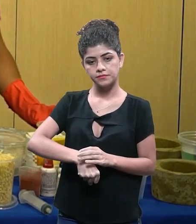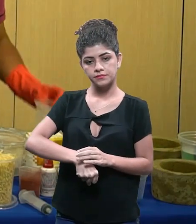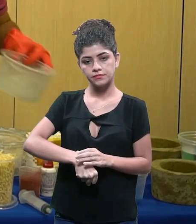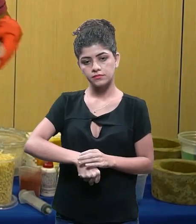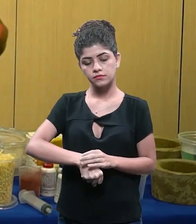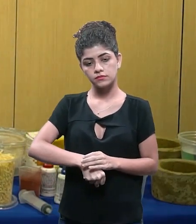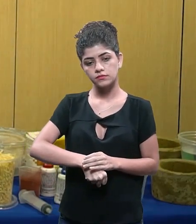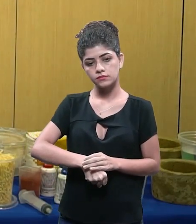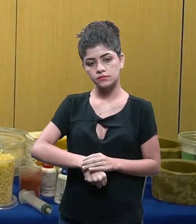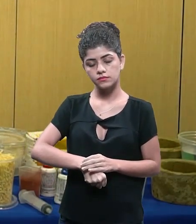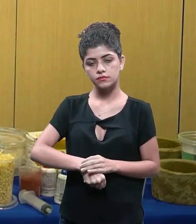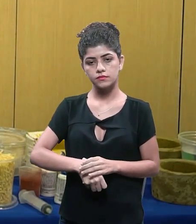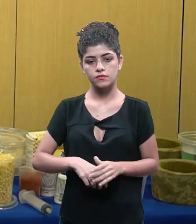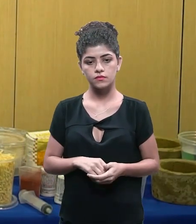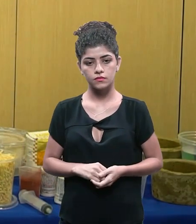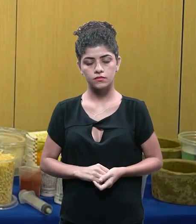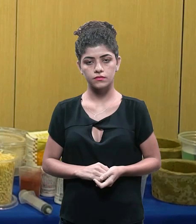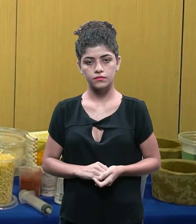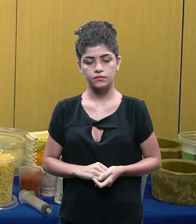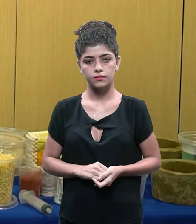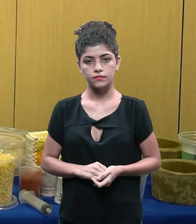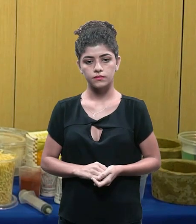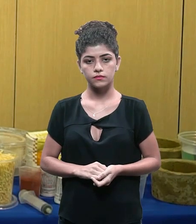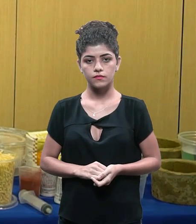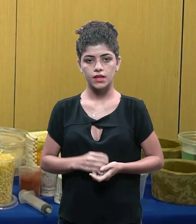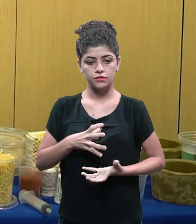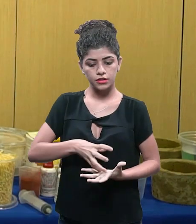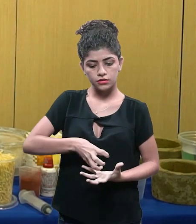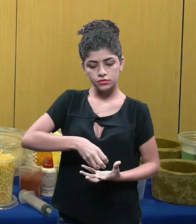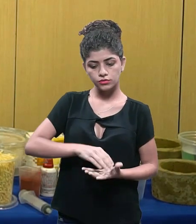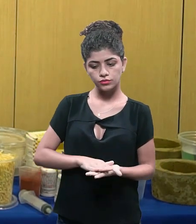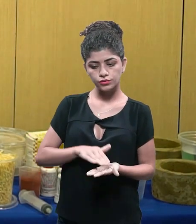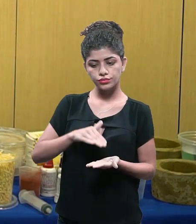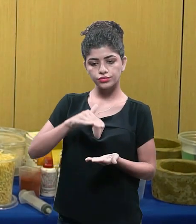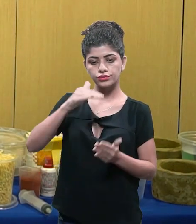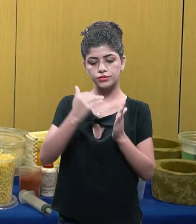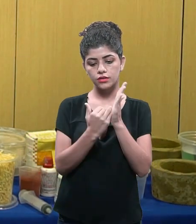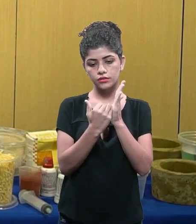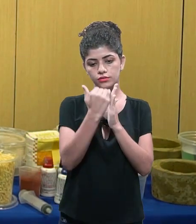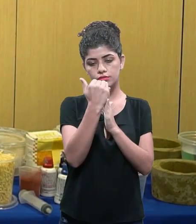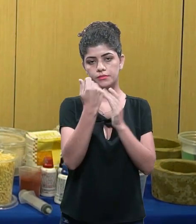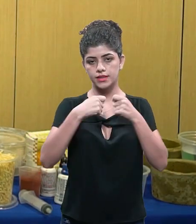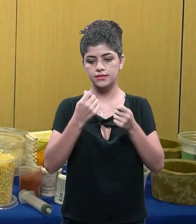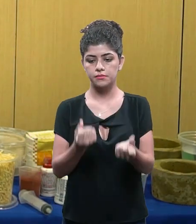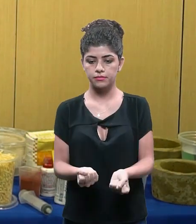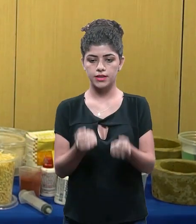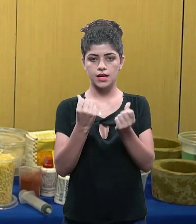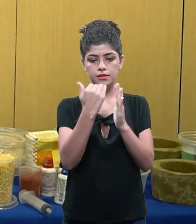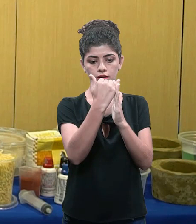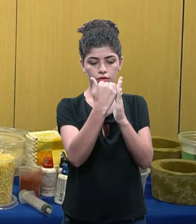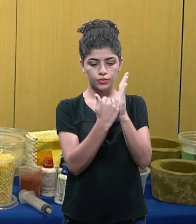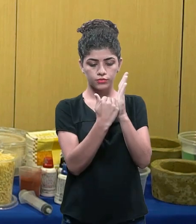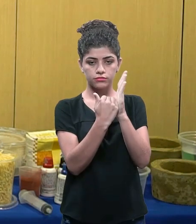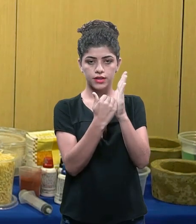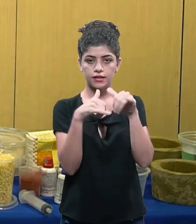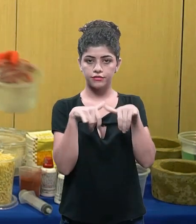colocar minha massa aqui dentro e ele como peso pra virar o orifício do vaso ele não suba então esse material ele tem que